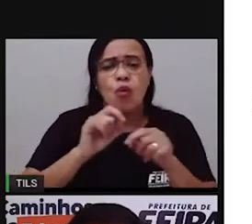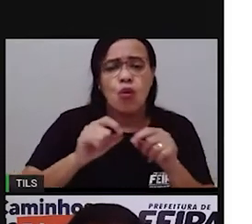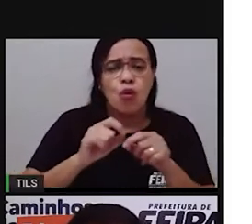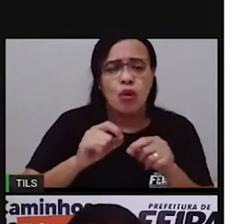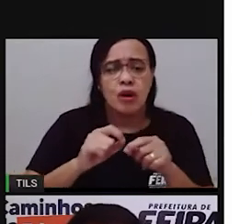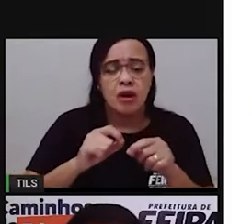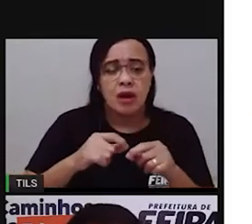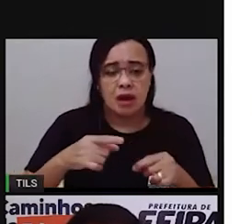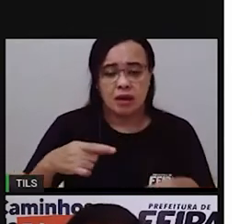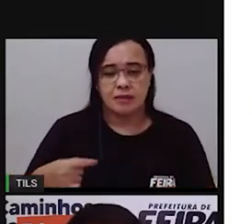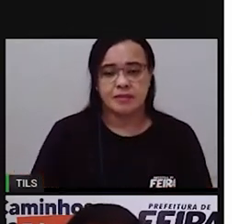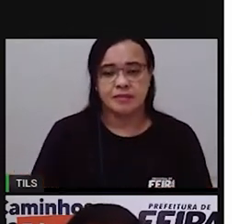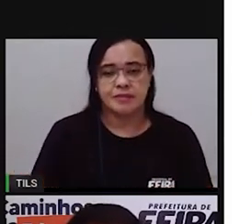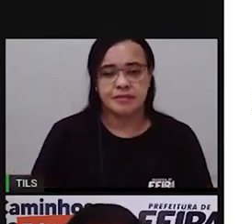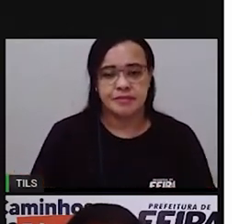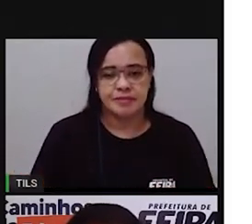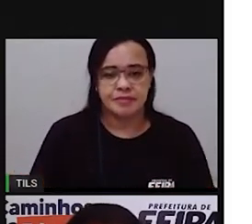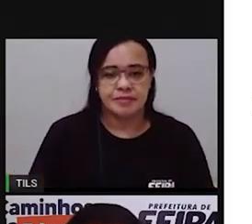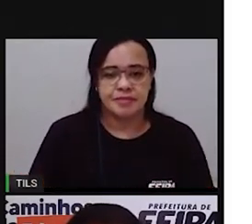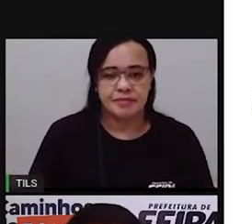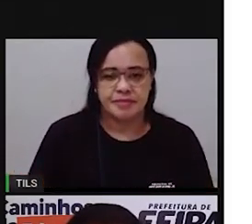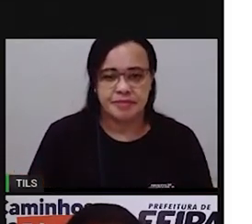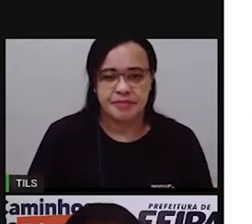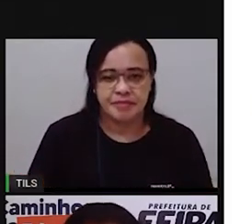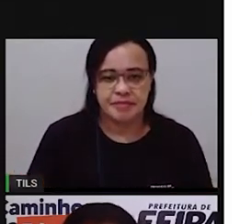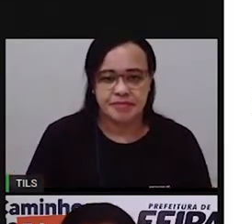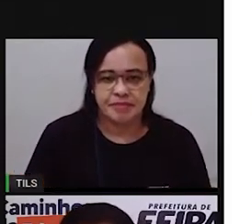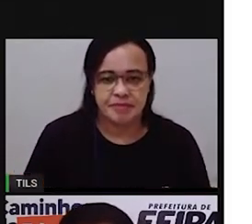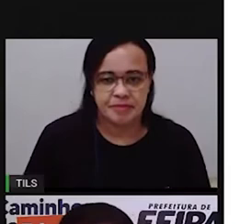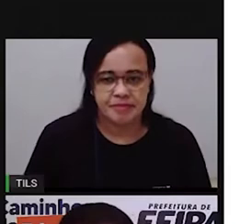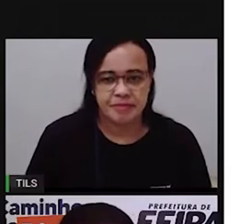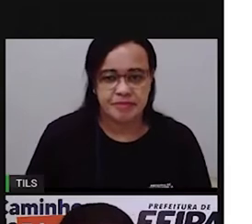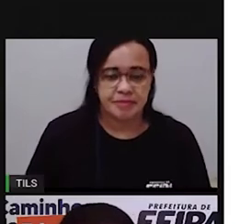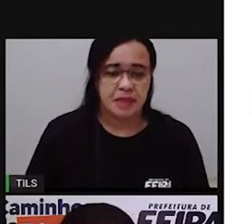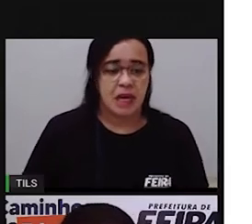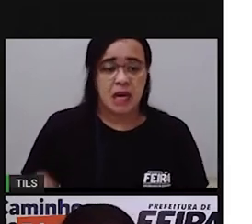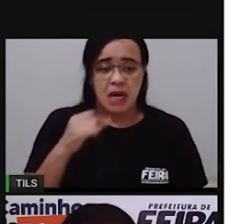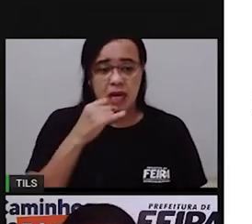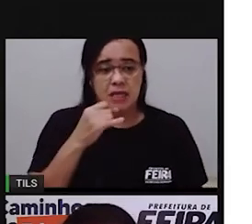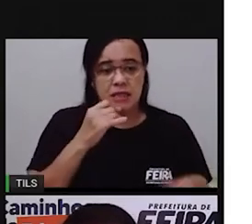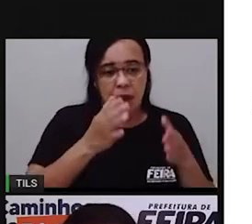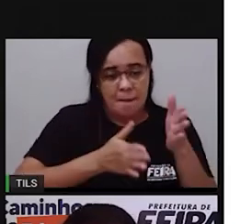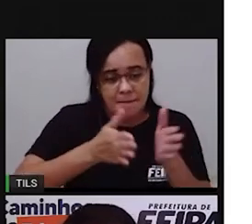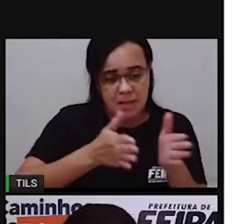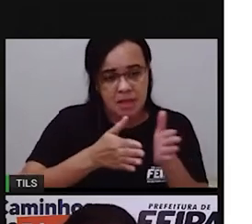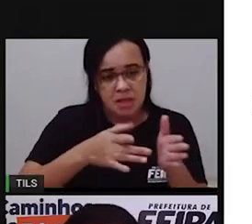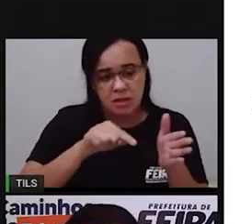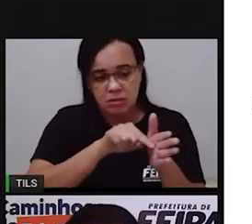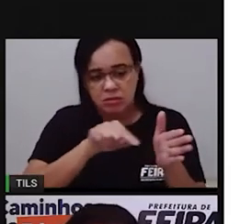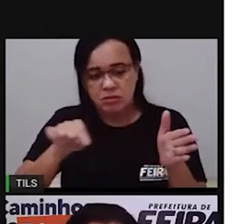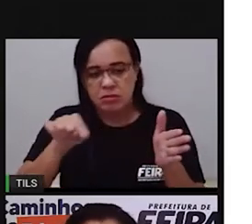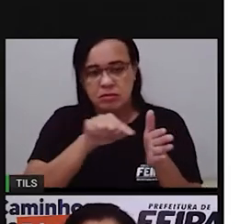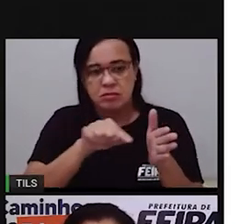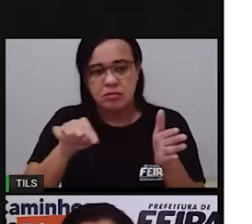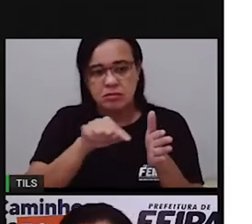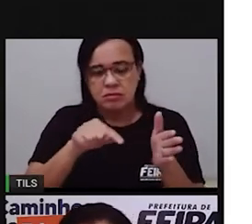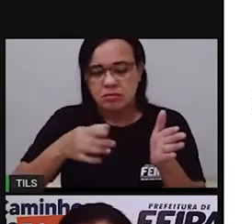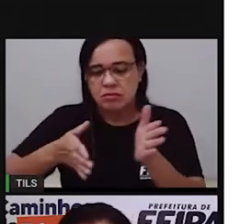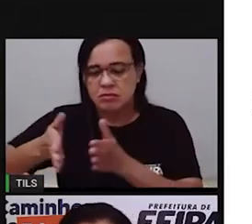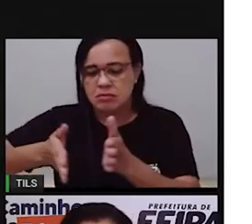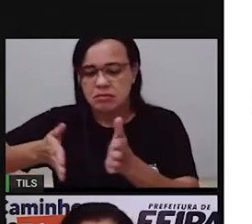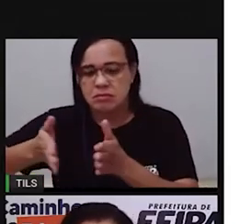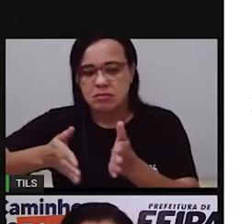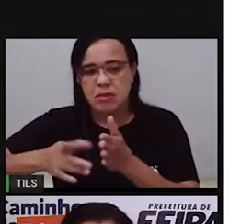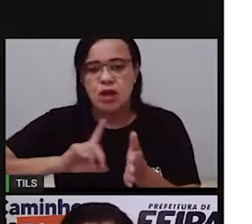ali da água do consumo de água Então você vai ver ali o período de consumo tem aqui a data nessa conta que eu estou